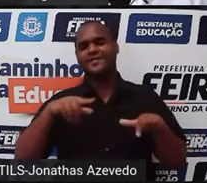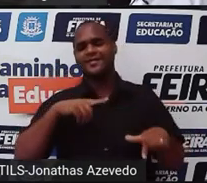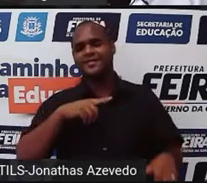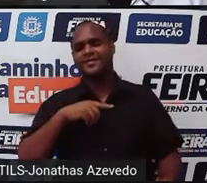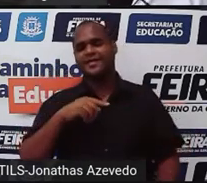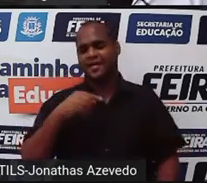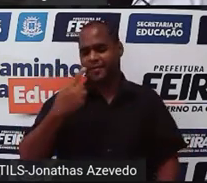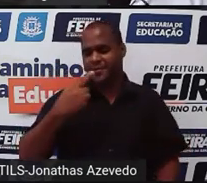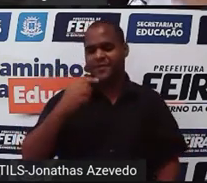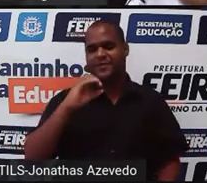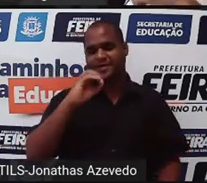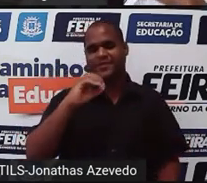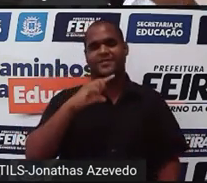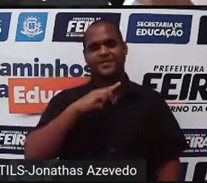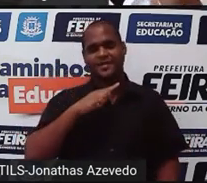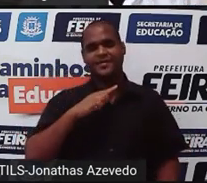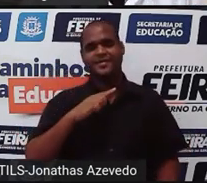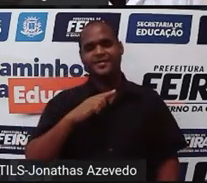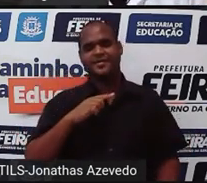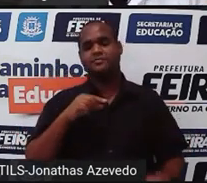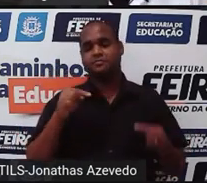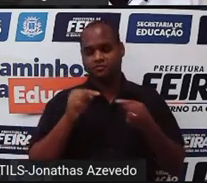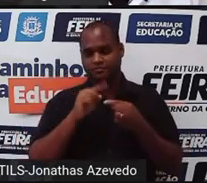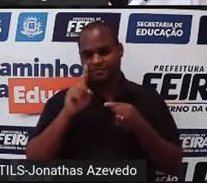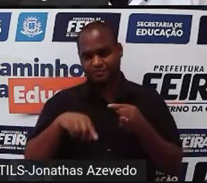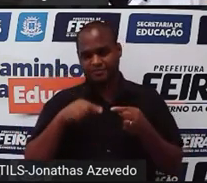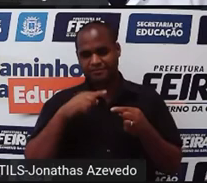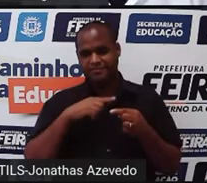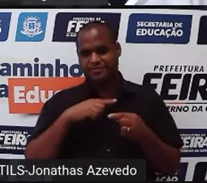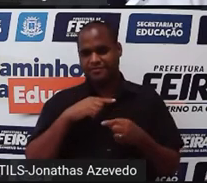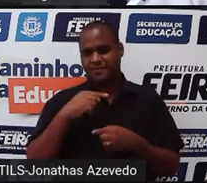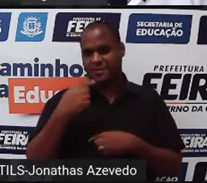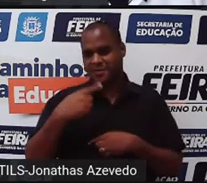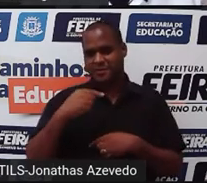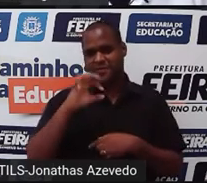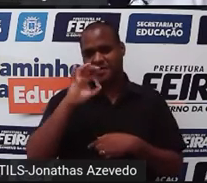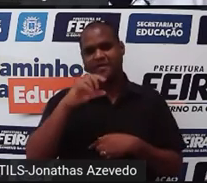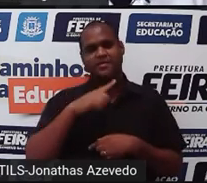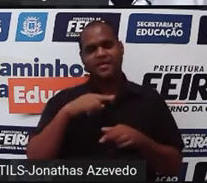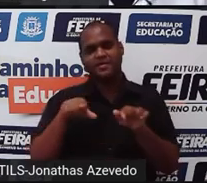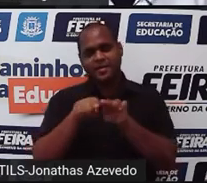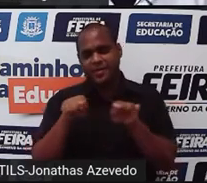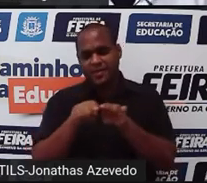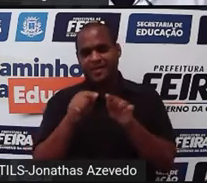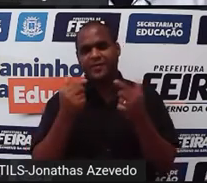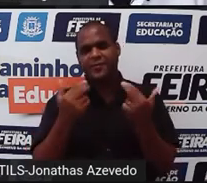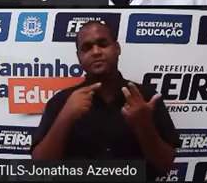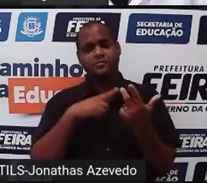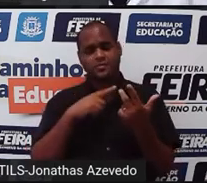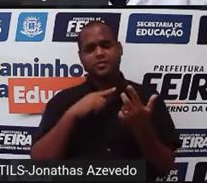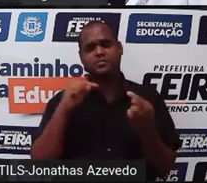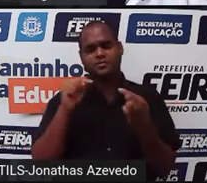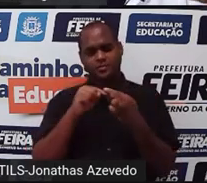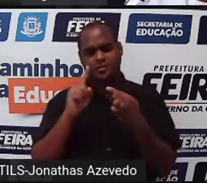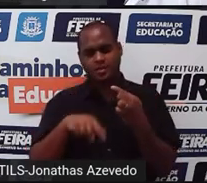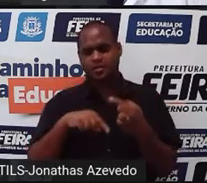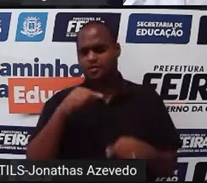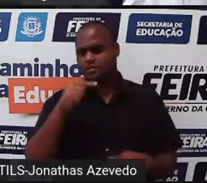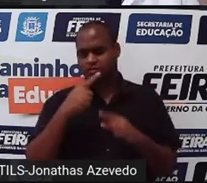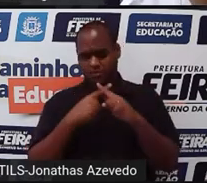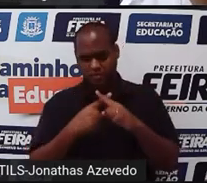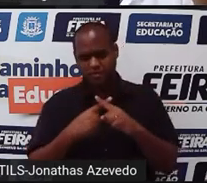do primeiro grau e essa outra equação do primeiro grau também tem duas incógnitas. Incógnita X